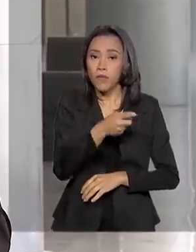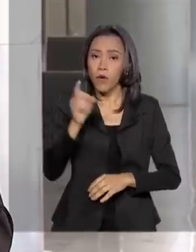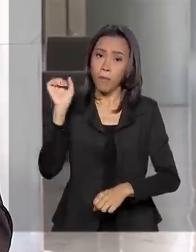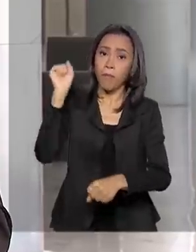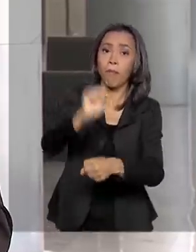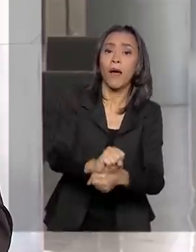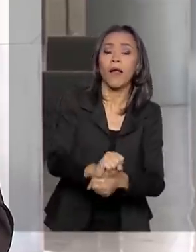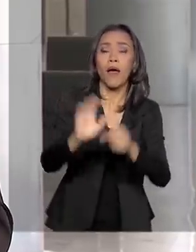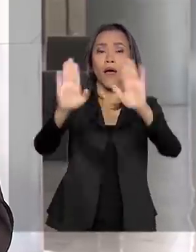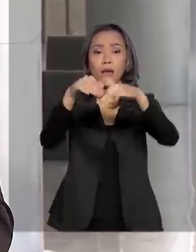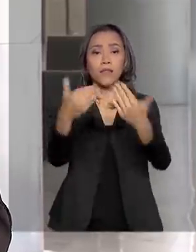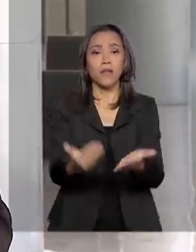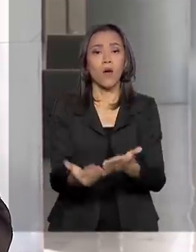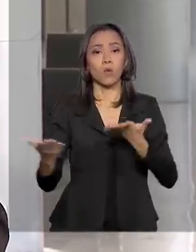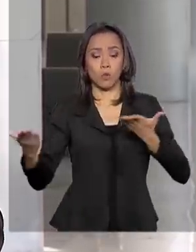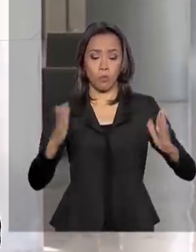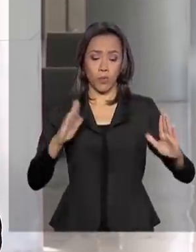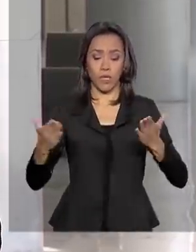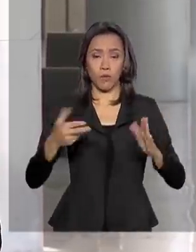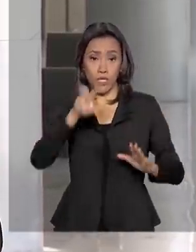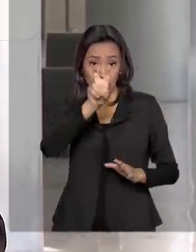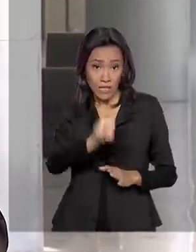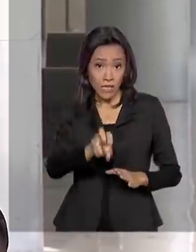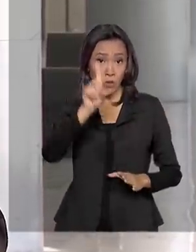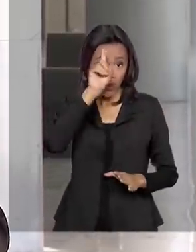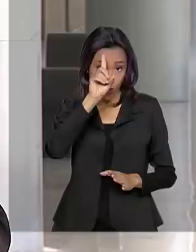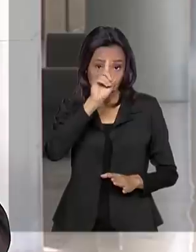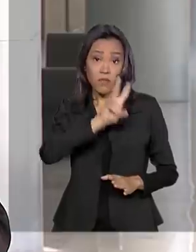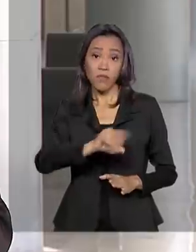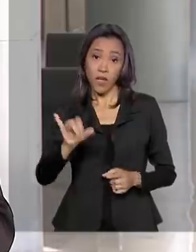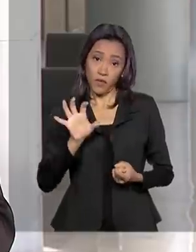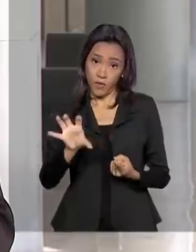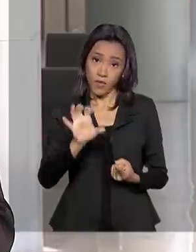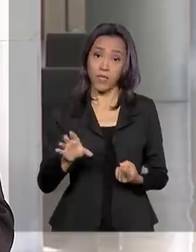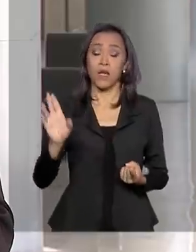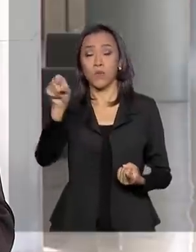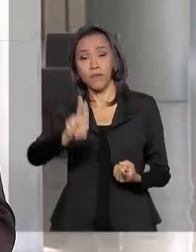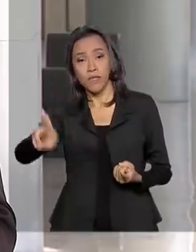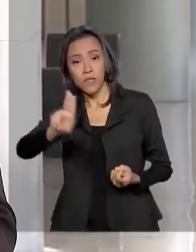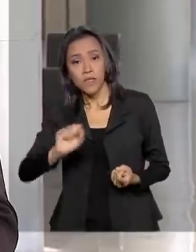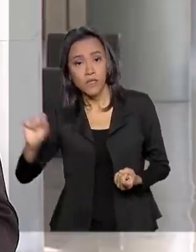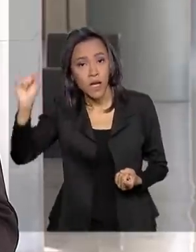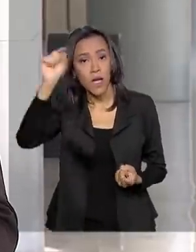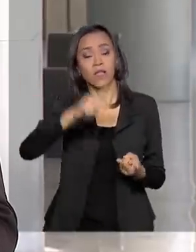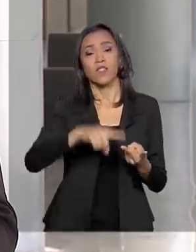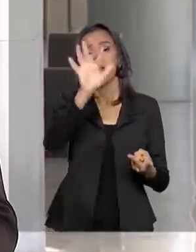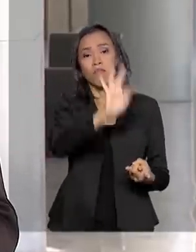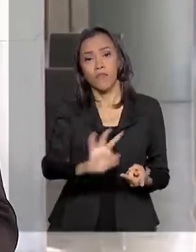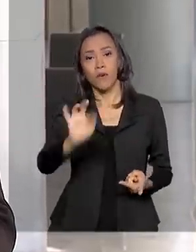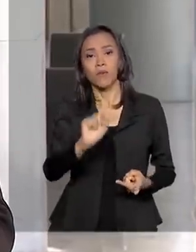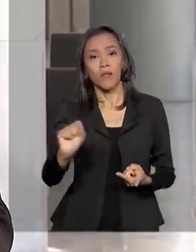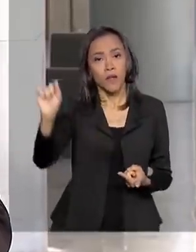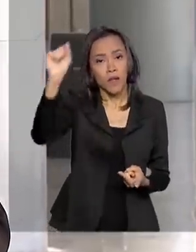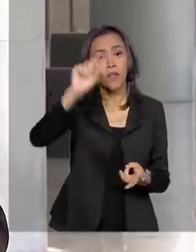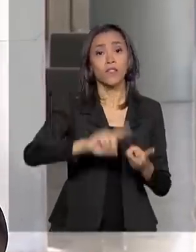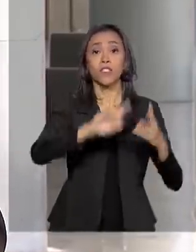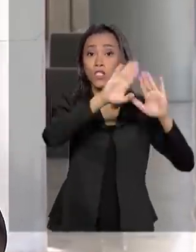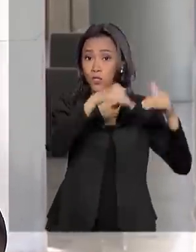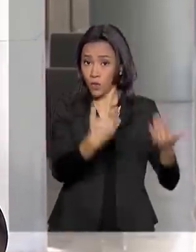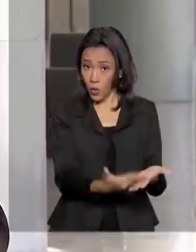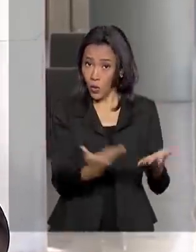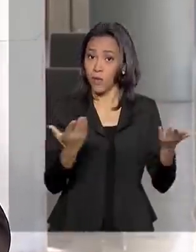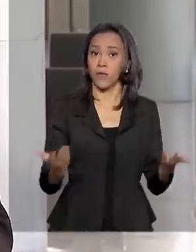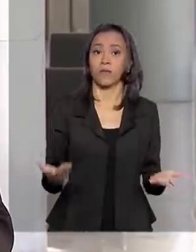e privada por cinco dias. Essa medida aí vai afetar universidades, escolas e também faculdades. O ministro da Saúde, Luiz Henrique